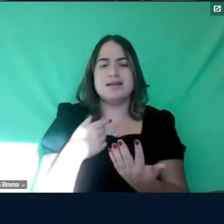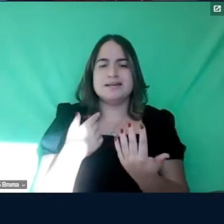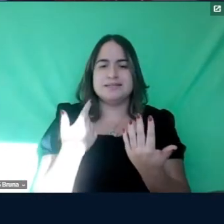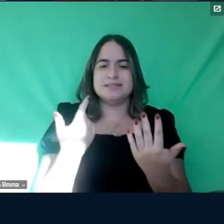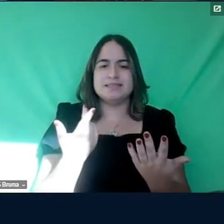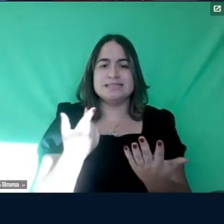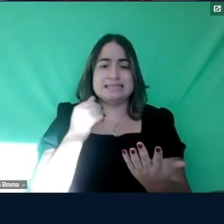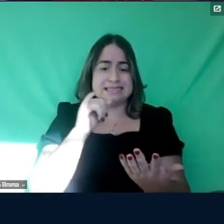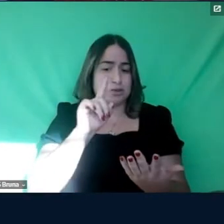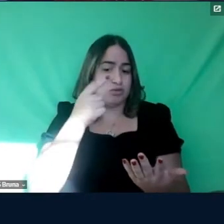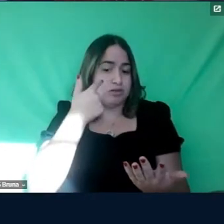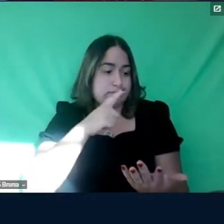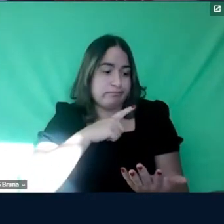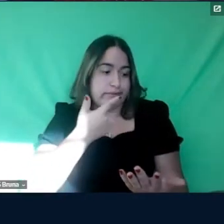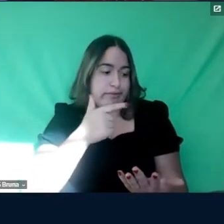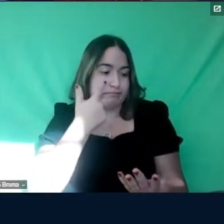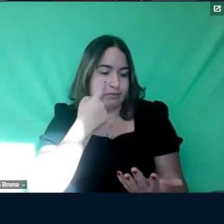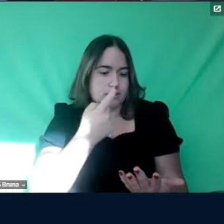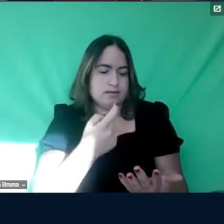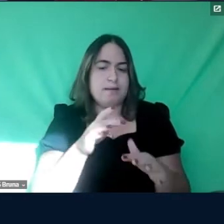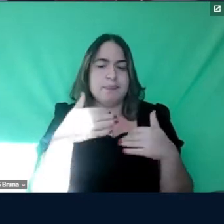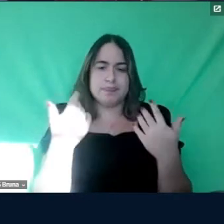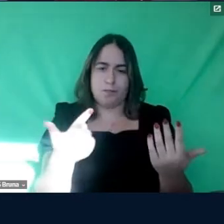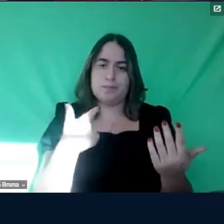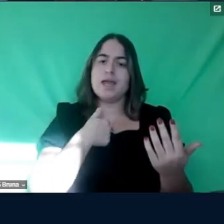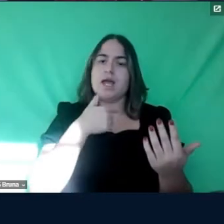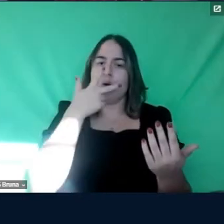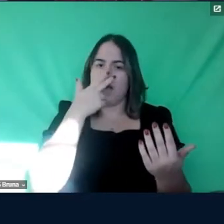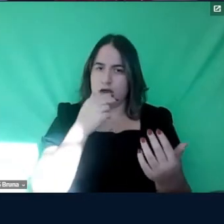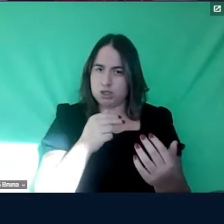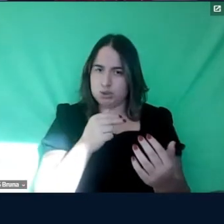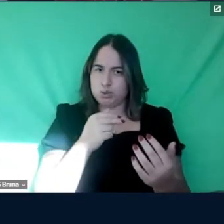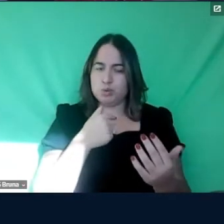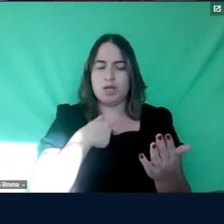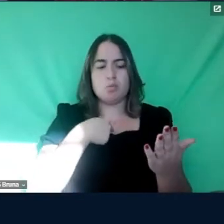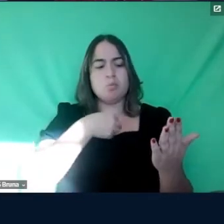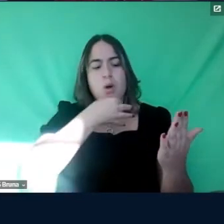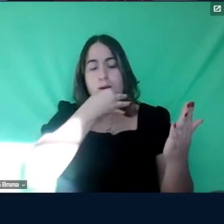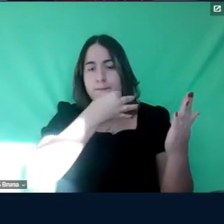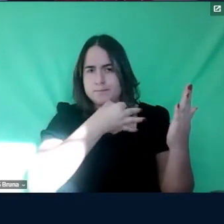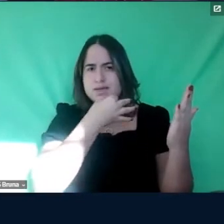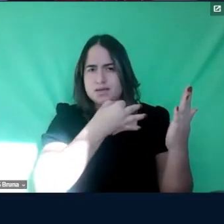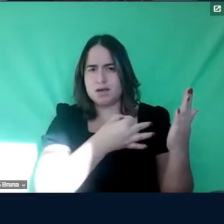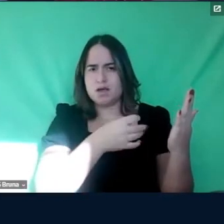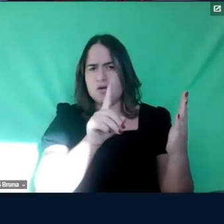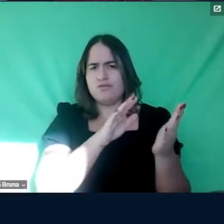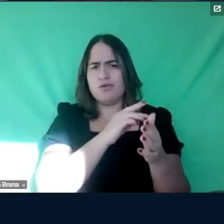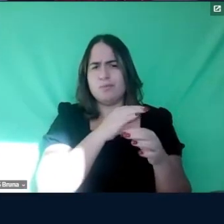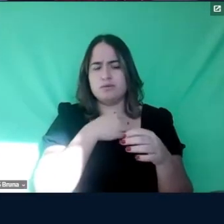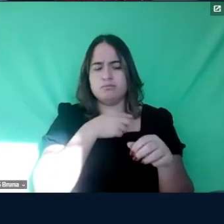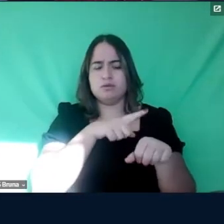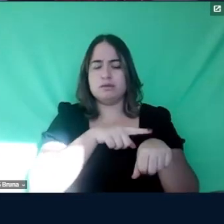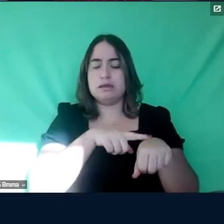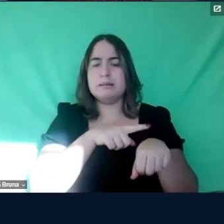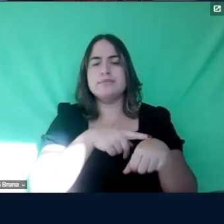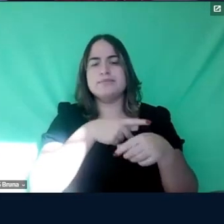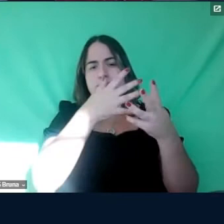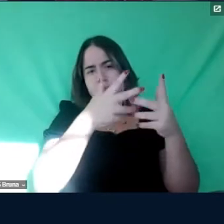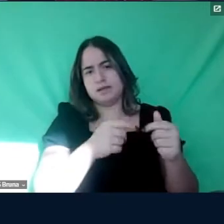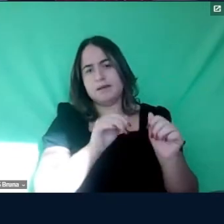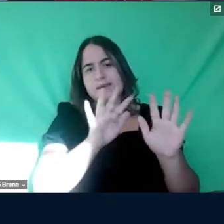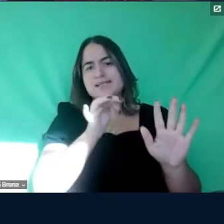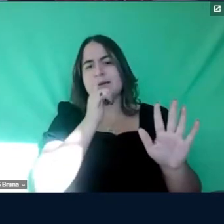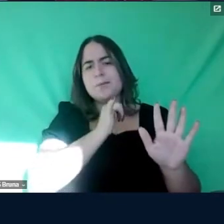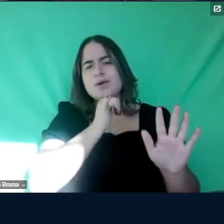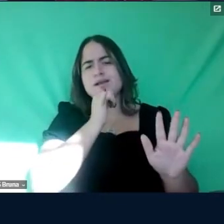se não interessar. Então, assim, eu acho que poderia, eu fiz algumas sugestões, não vou gastar meu tempo aqui falando disso, mas, por exemplo,